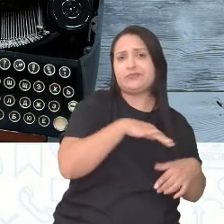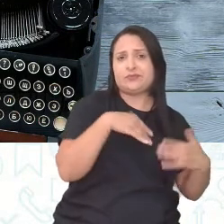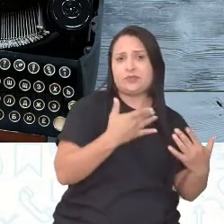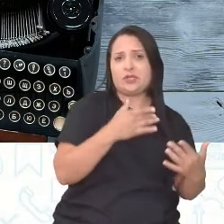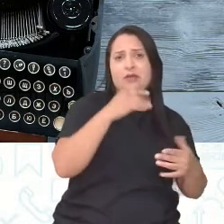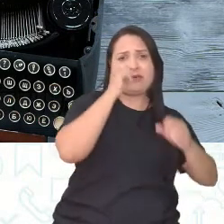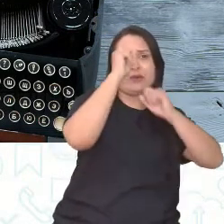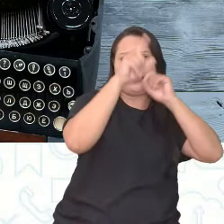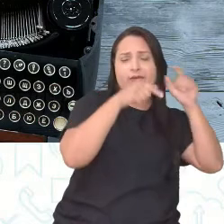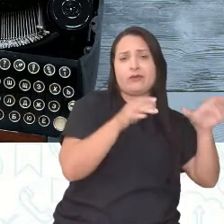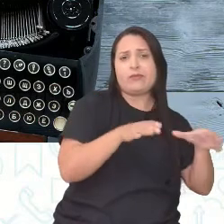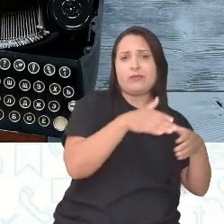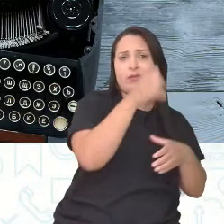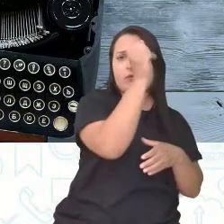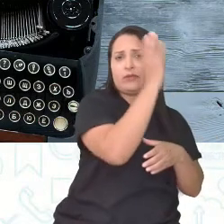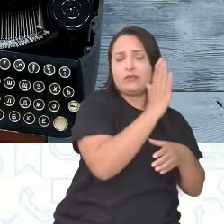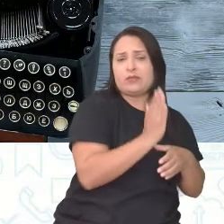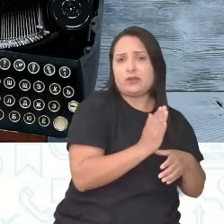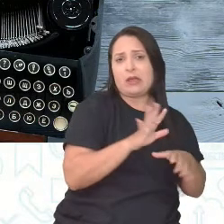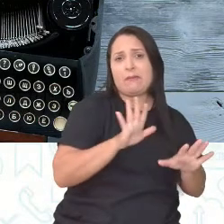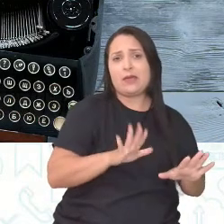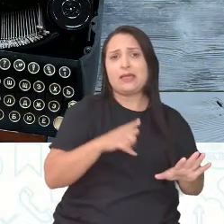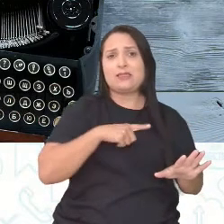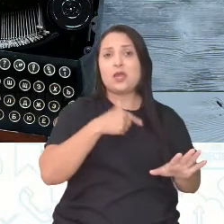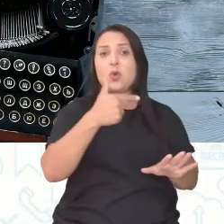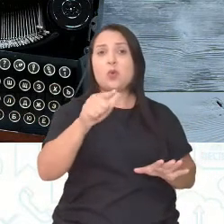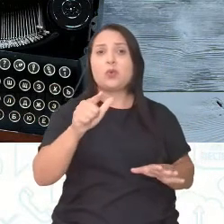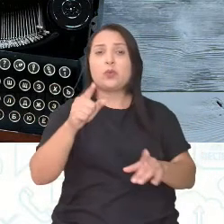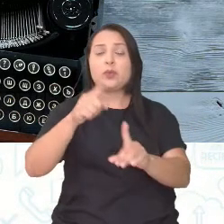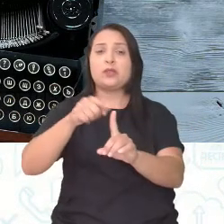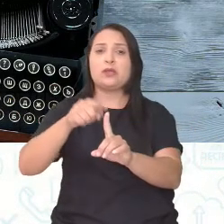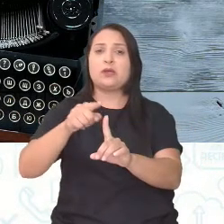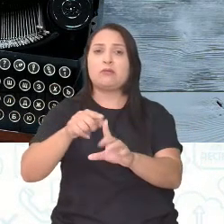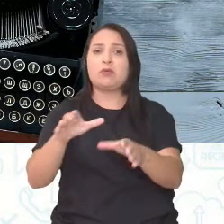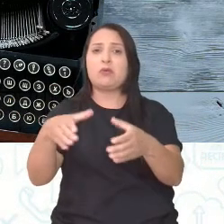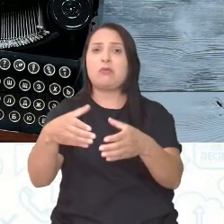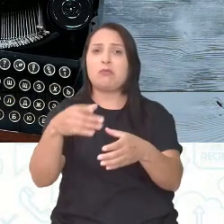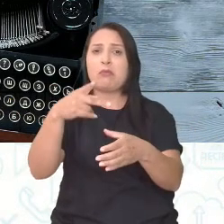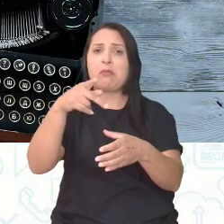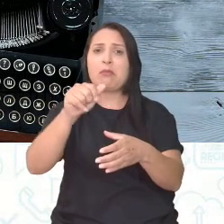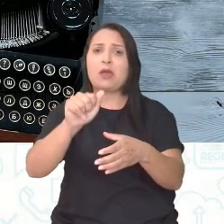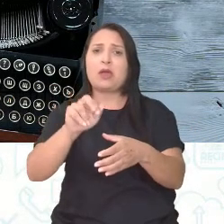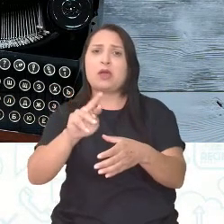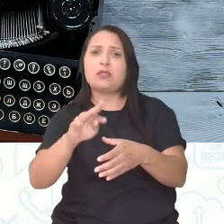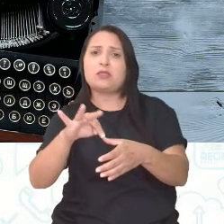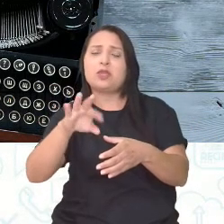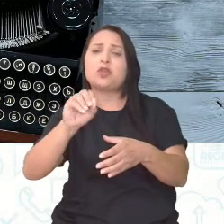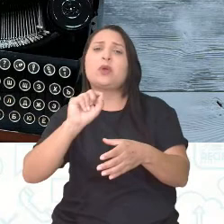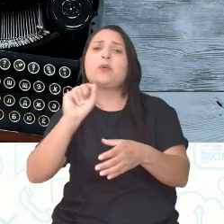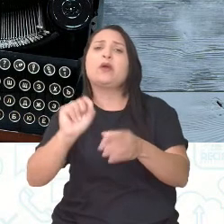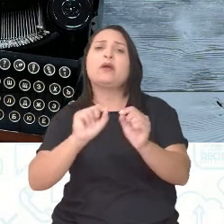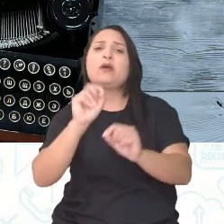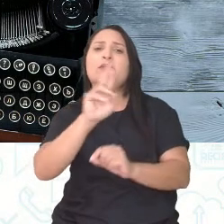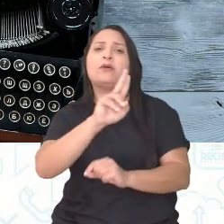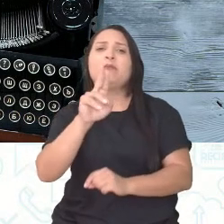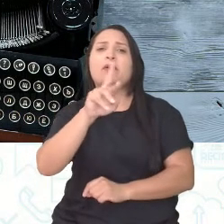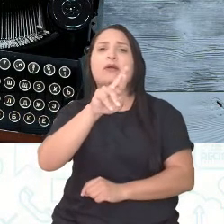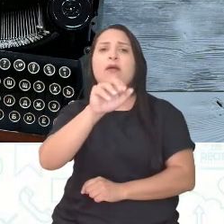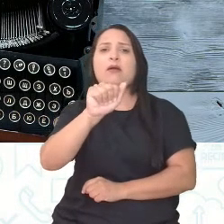partido brasileiro. Mas existia um outro tipo de partido, professor Gilson. E era, olha... O que